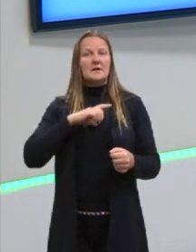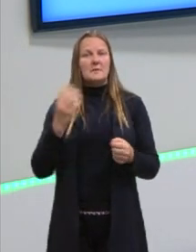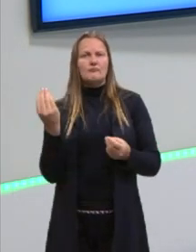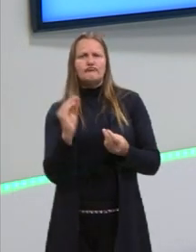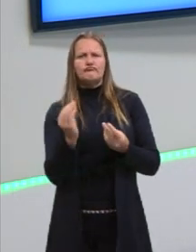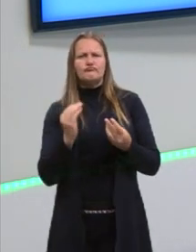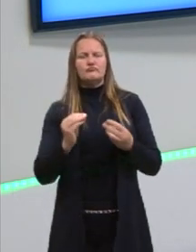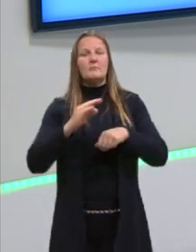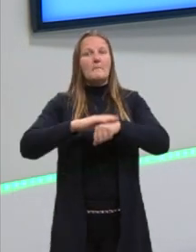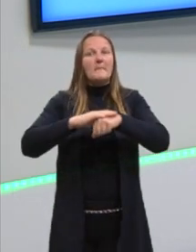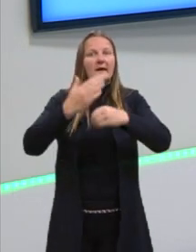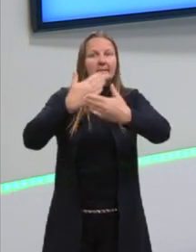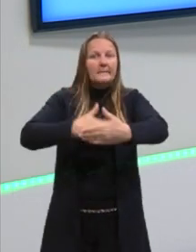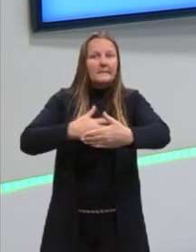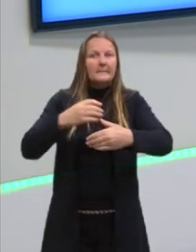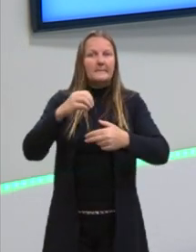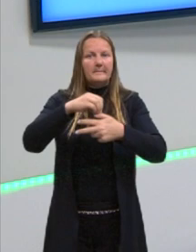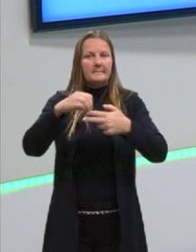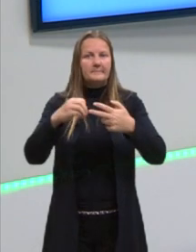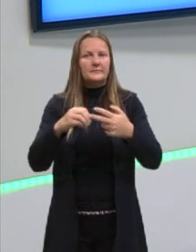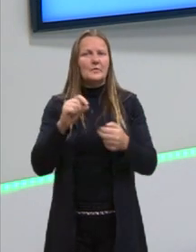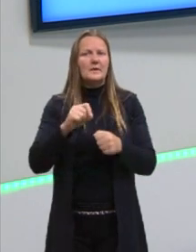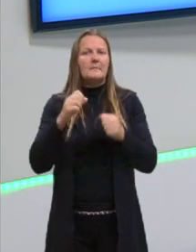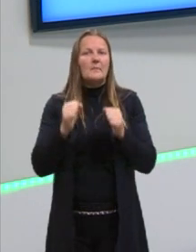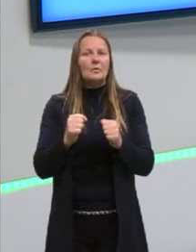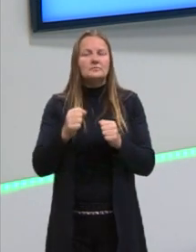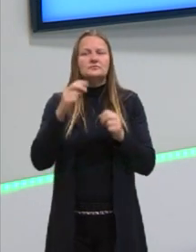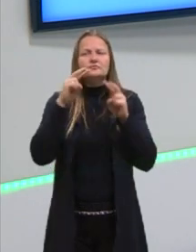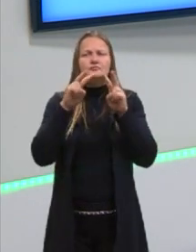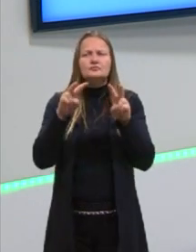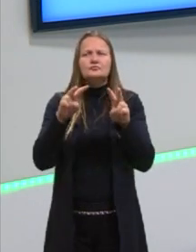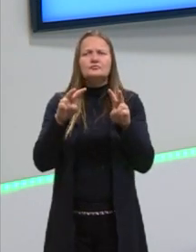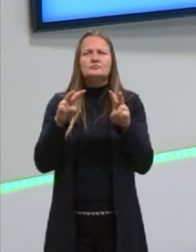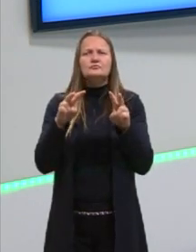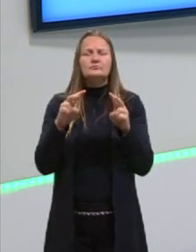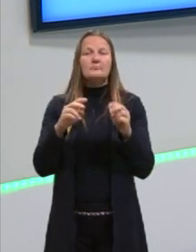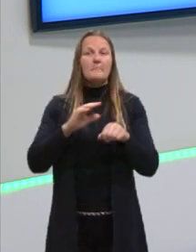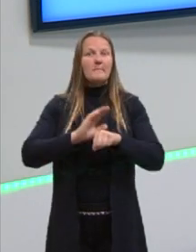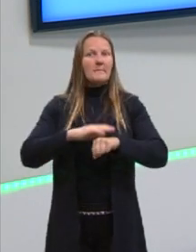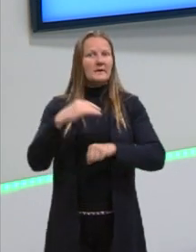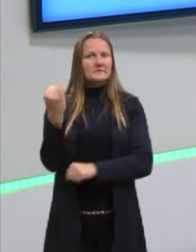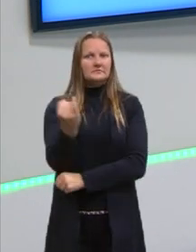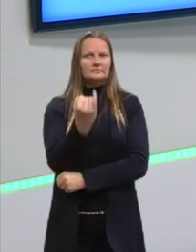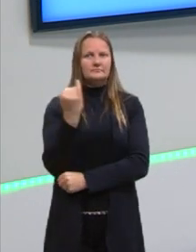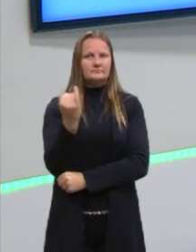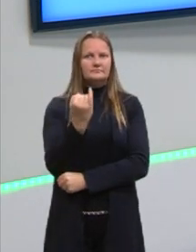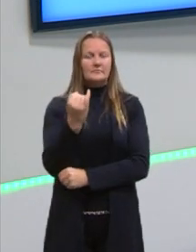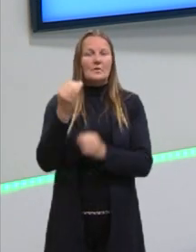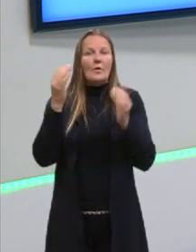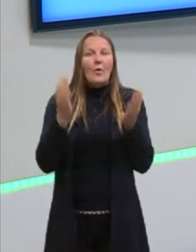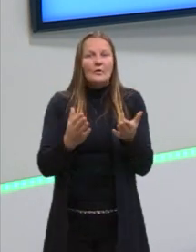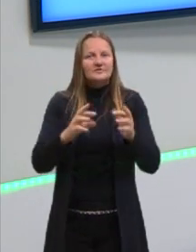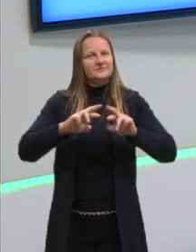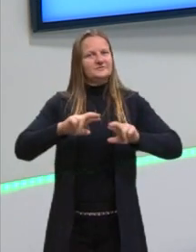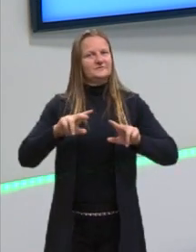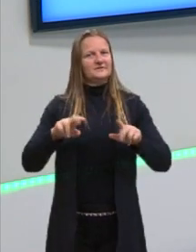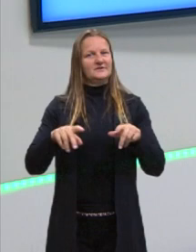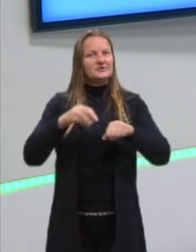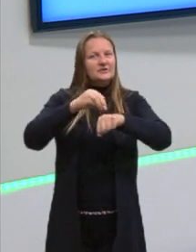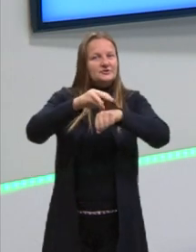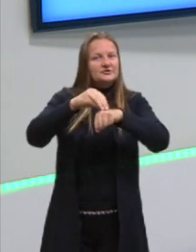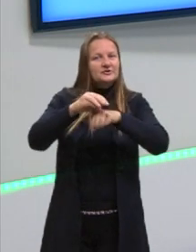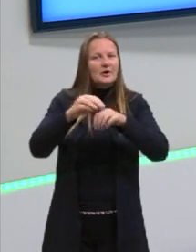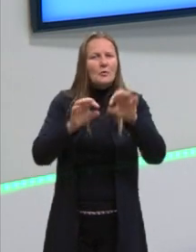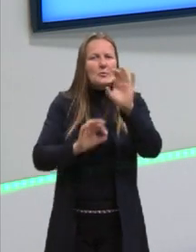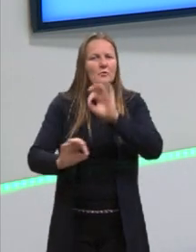aparecem com maior frequência. O que a gente pode ver aqui, né, de mais importante. Hoje eu vou dar dicas de como vocês